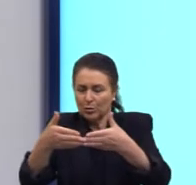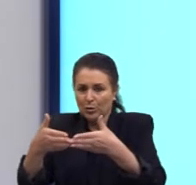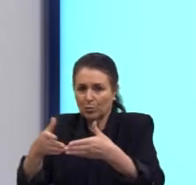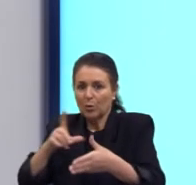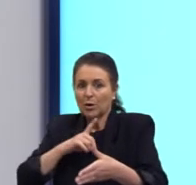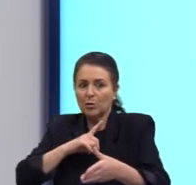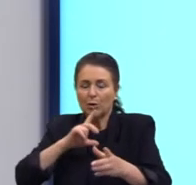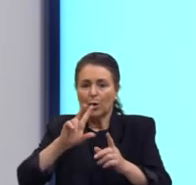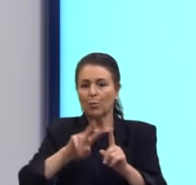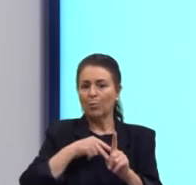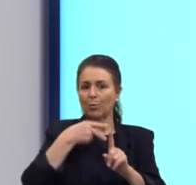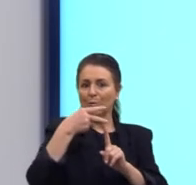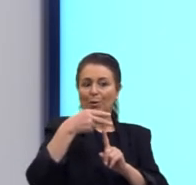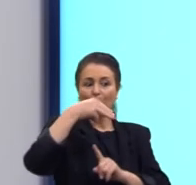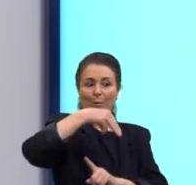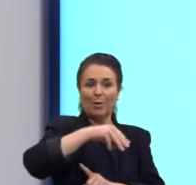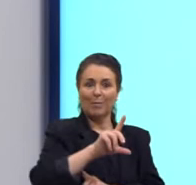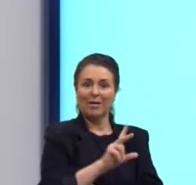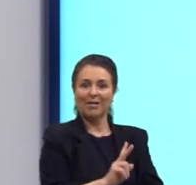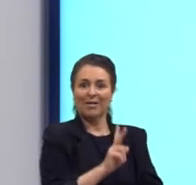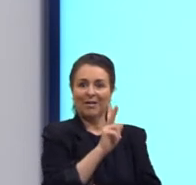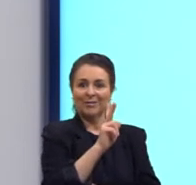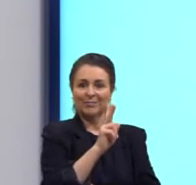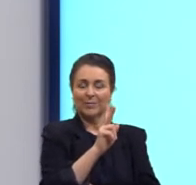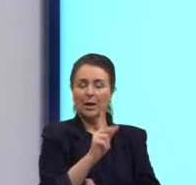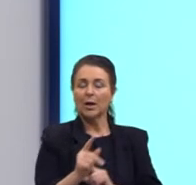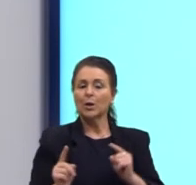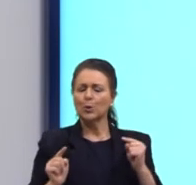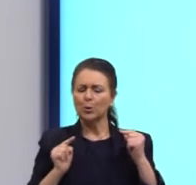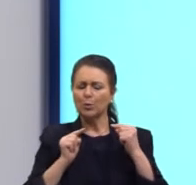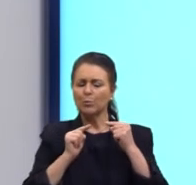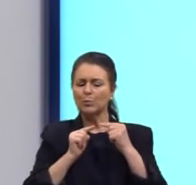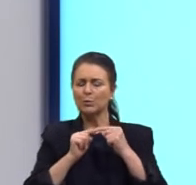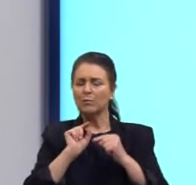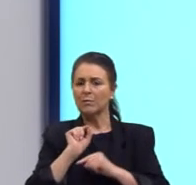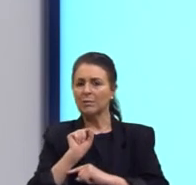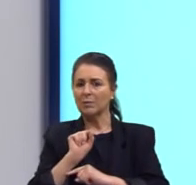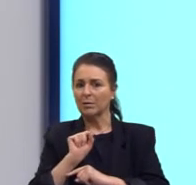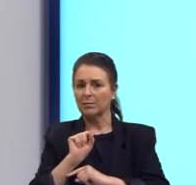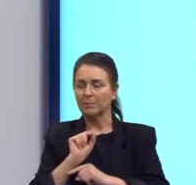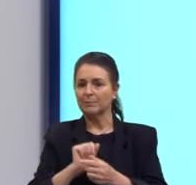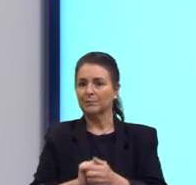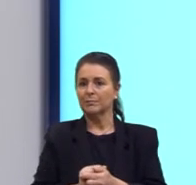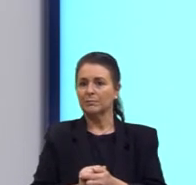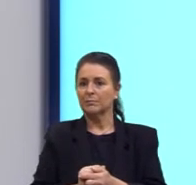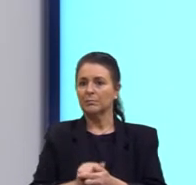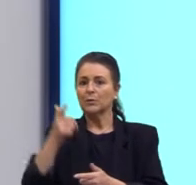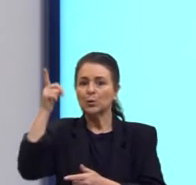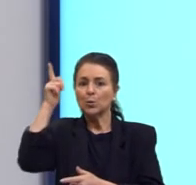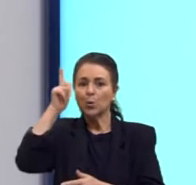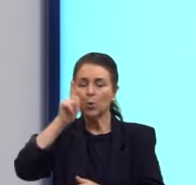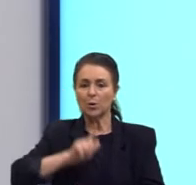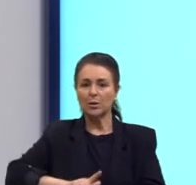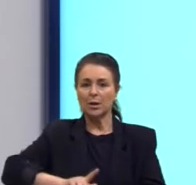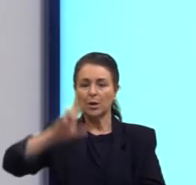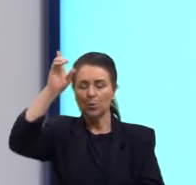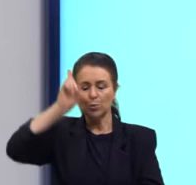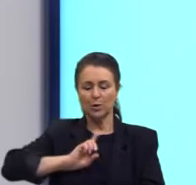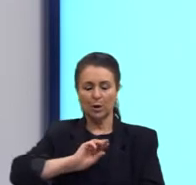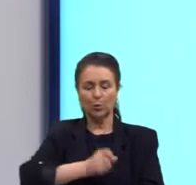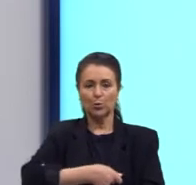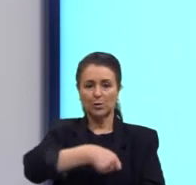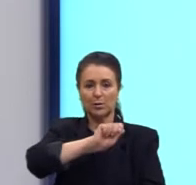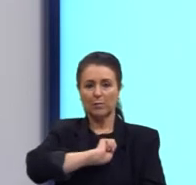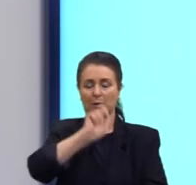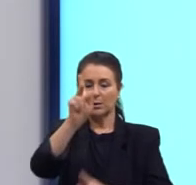expoente Martin Luther King e objetivavam a conquista dos direitos civis